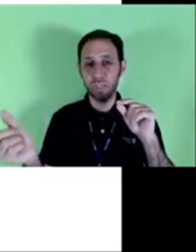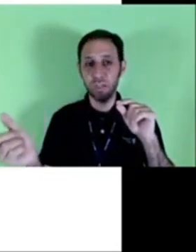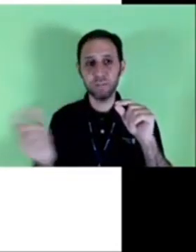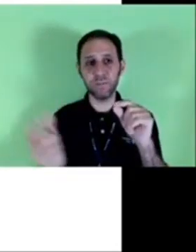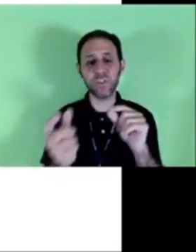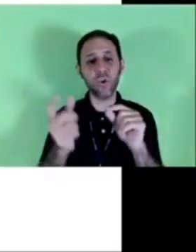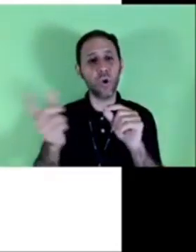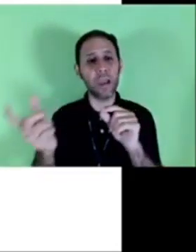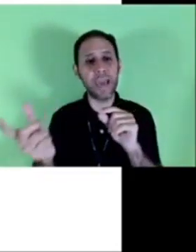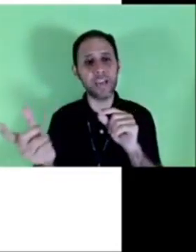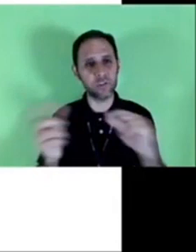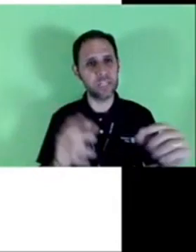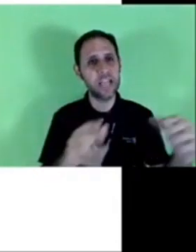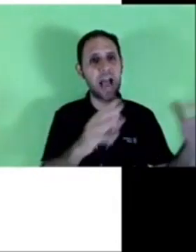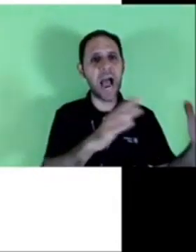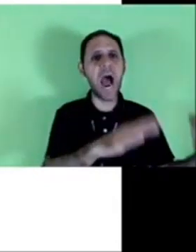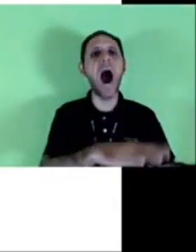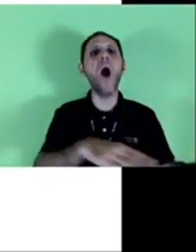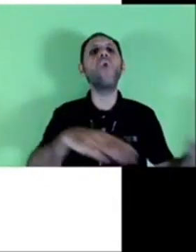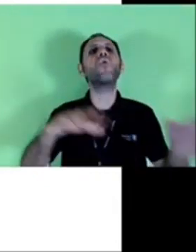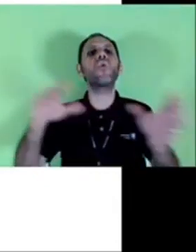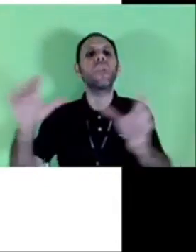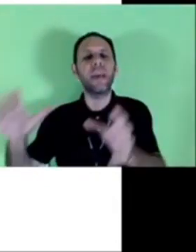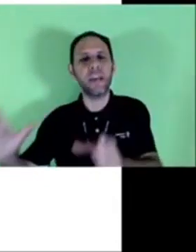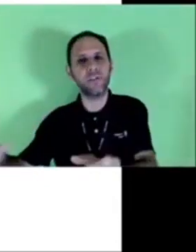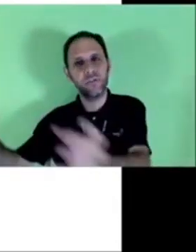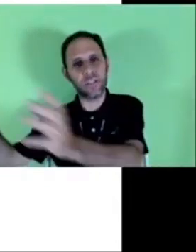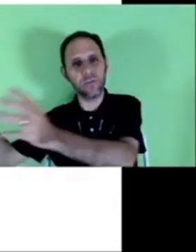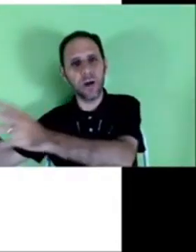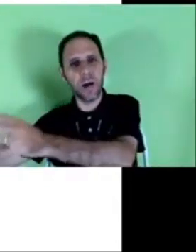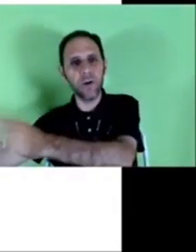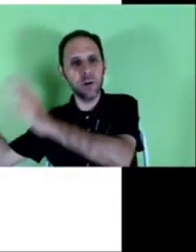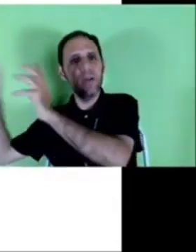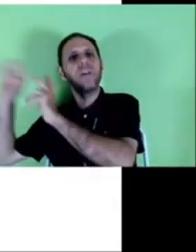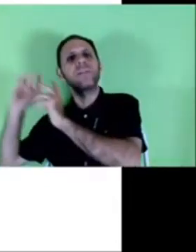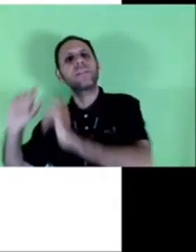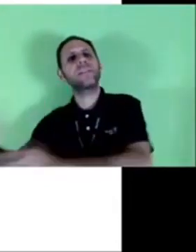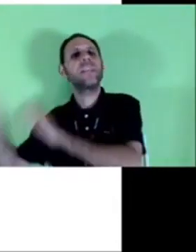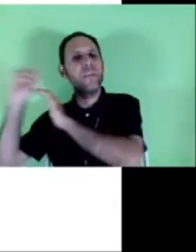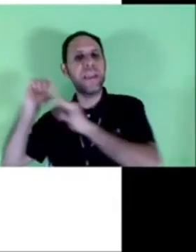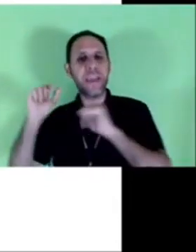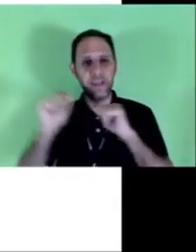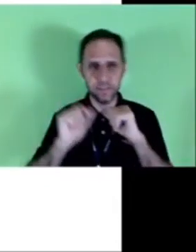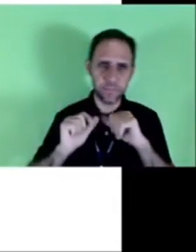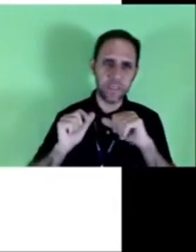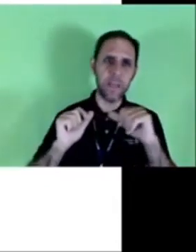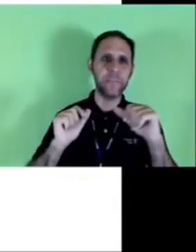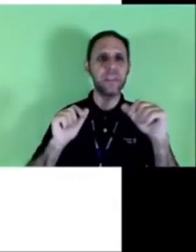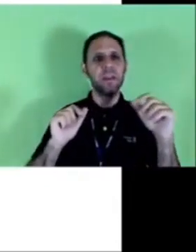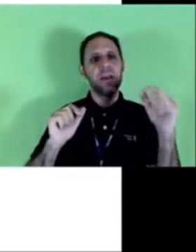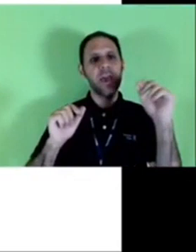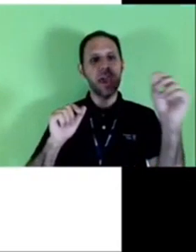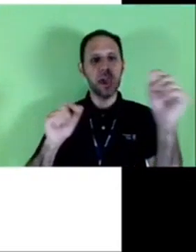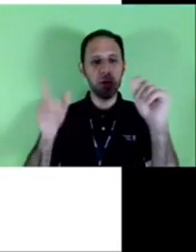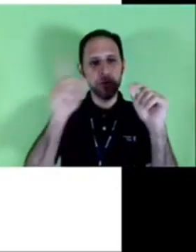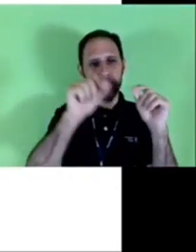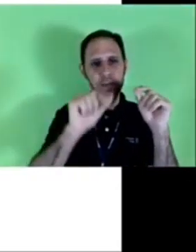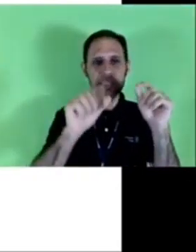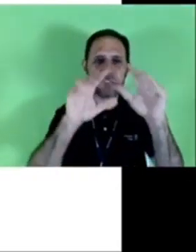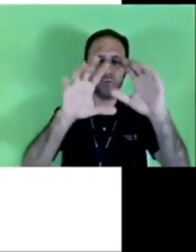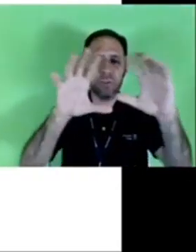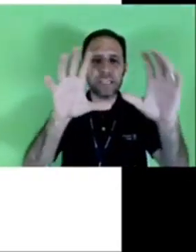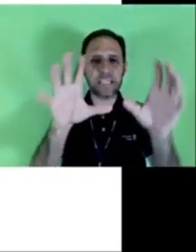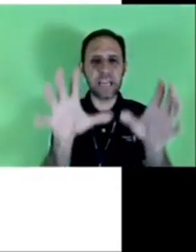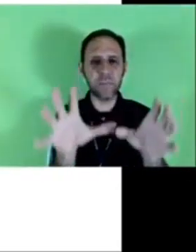masculino se fosse colégio seria ao colégio estadual Cecília Meirelles eu